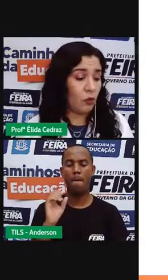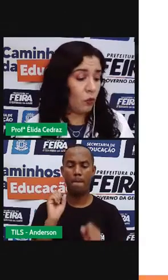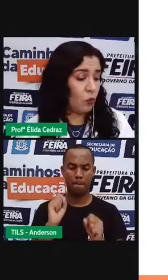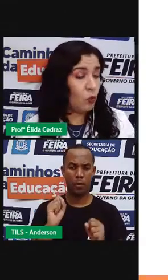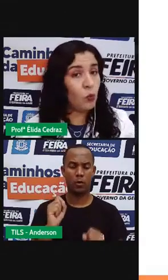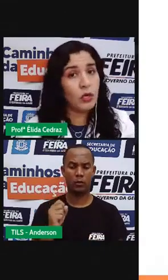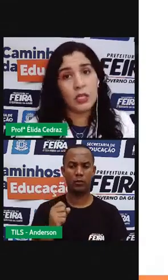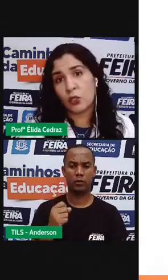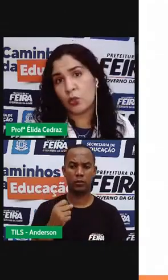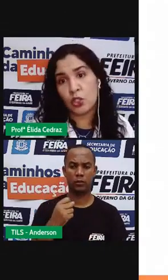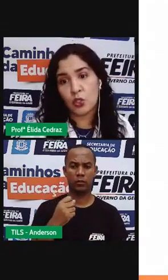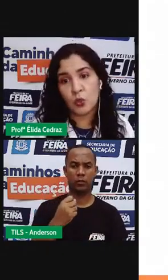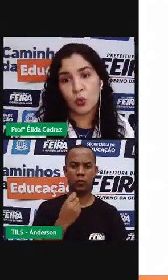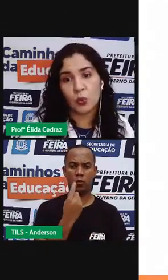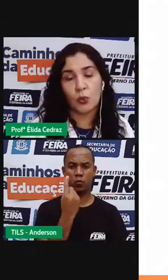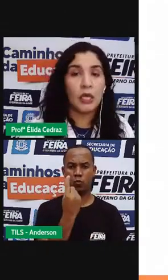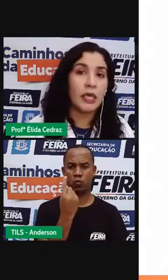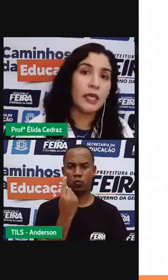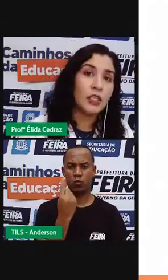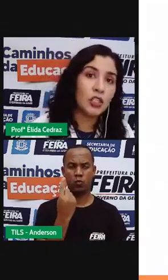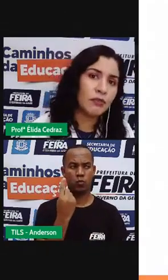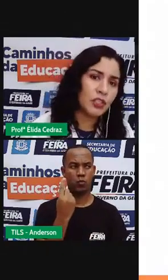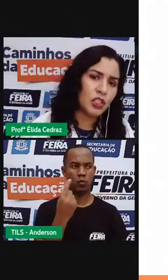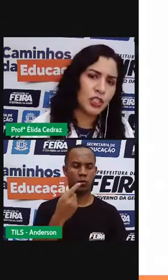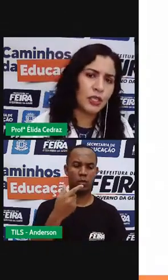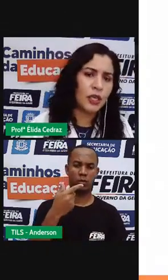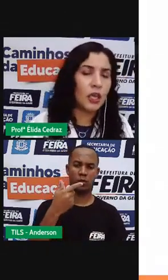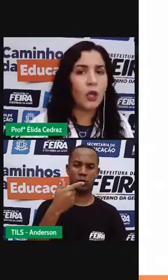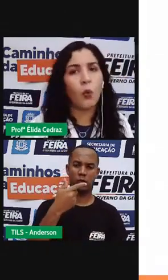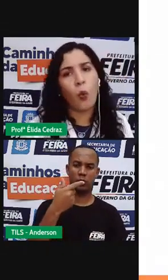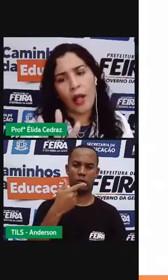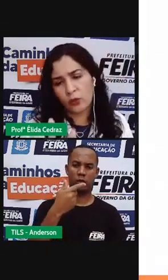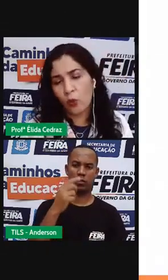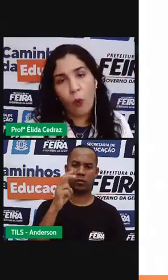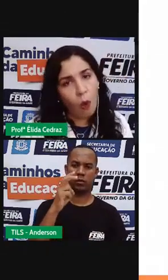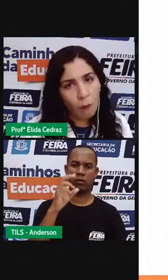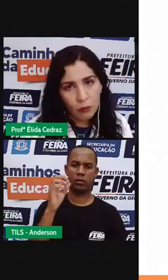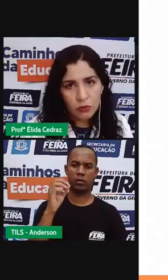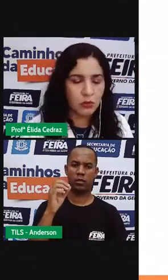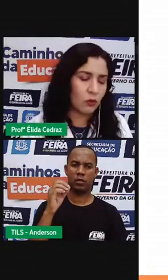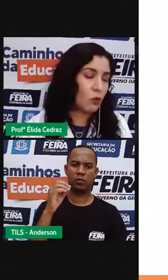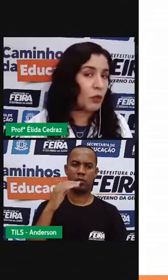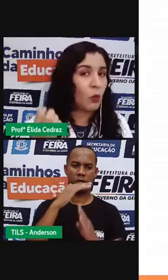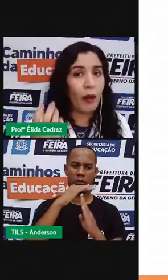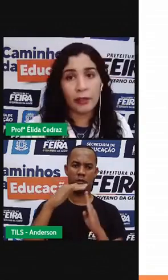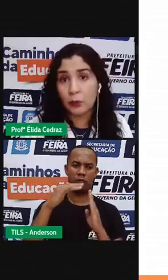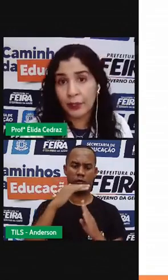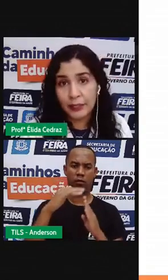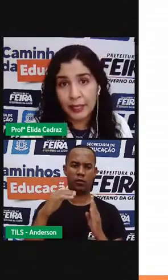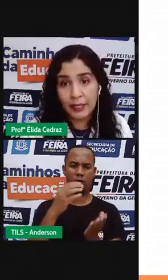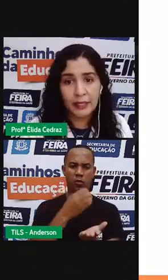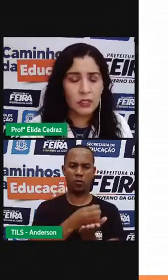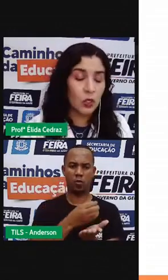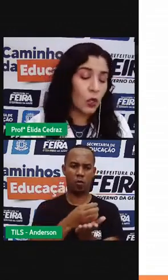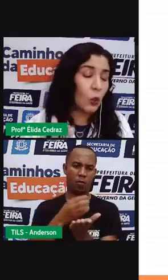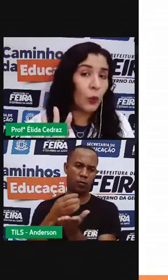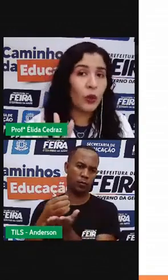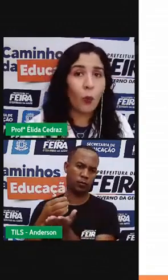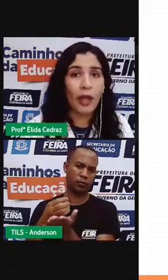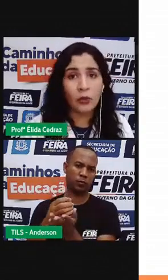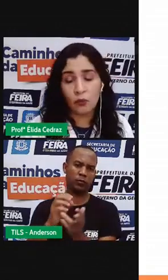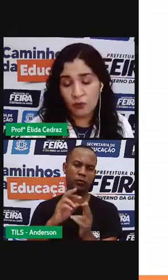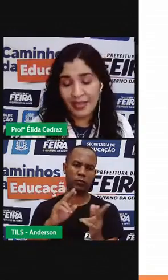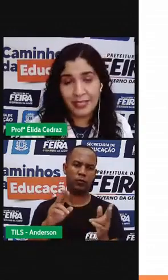pegar um litro de suco e dividir em quatro copos ou em quatro canecas